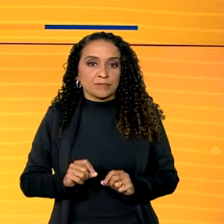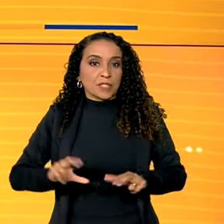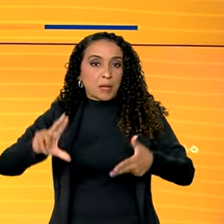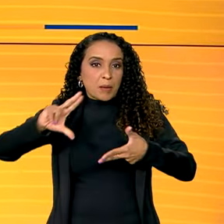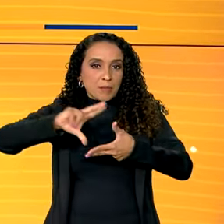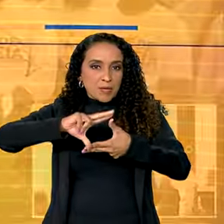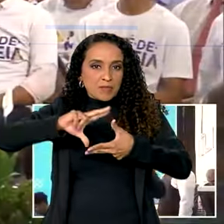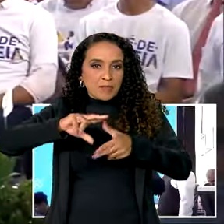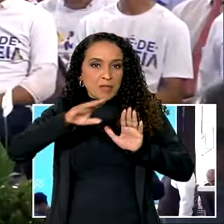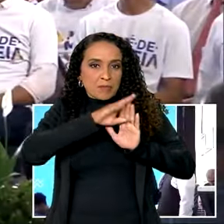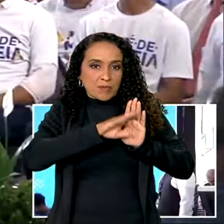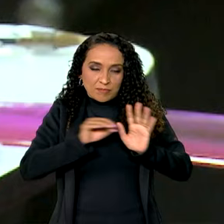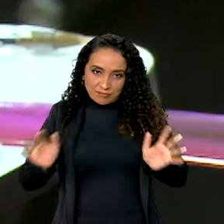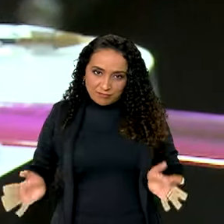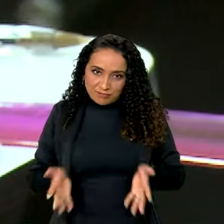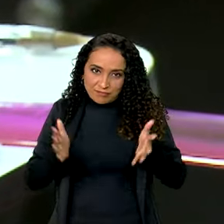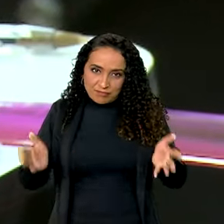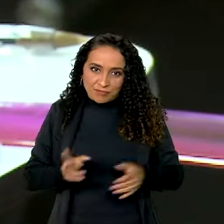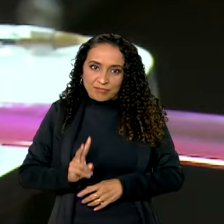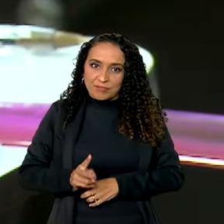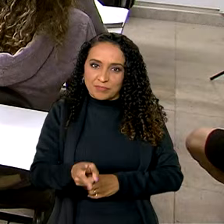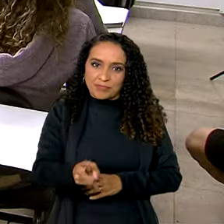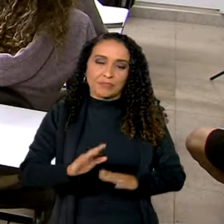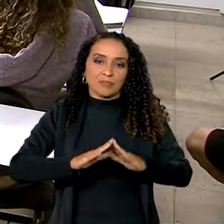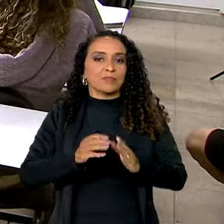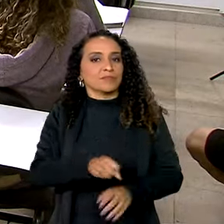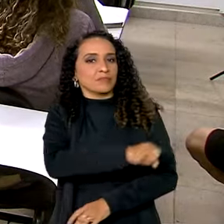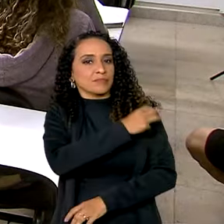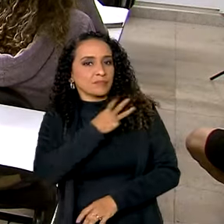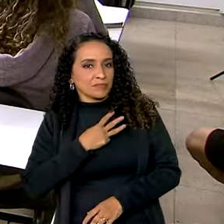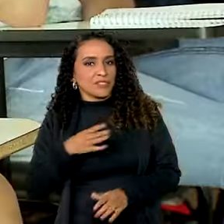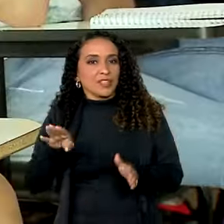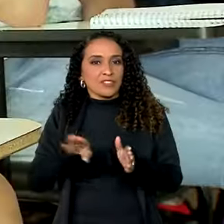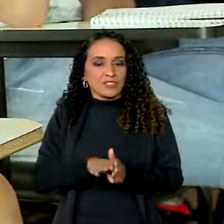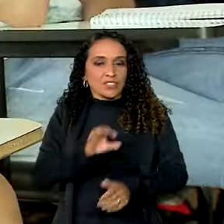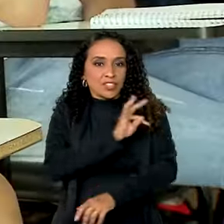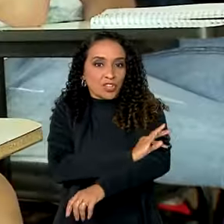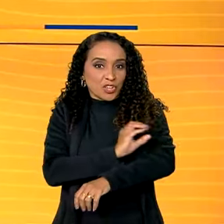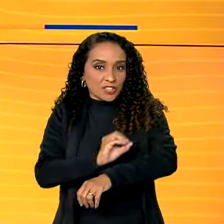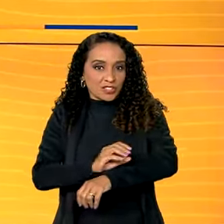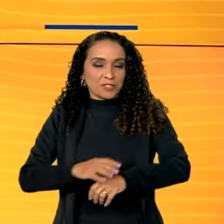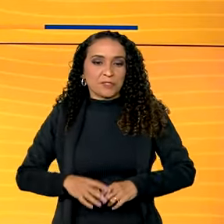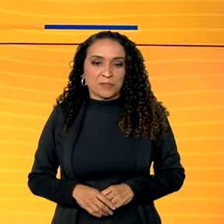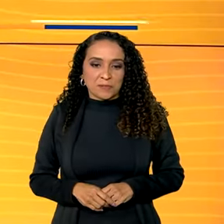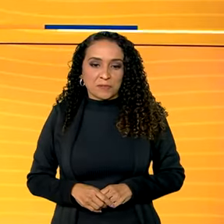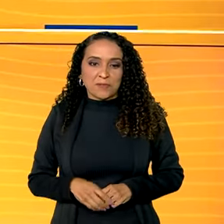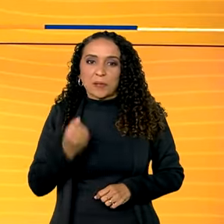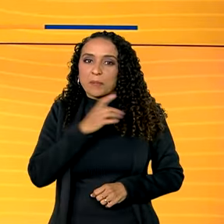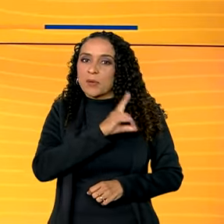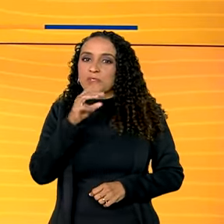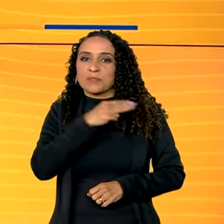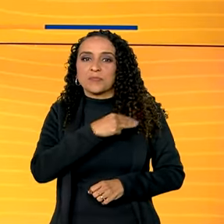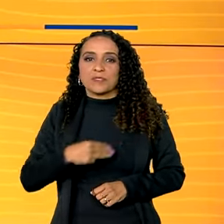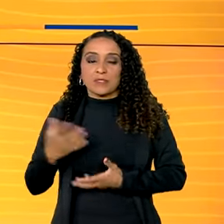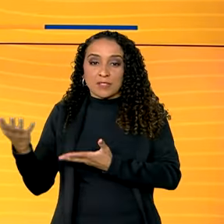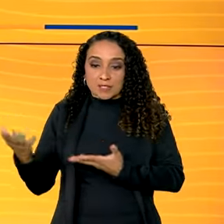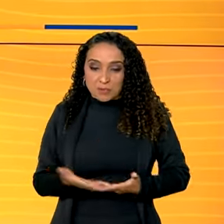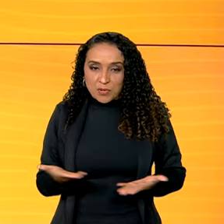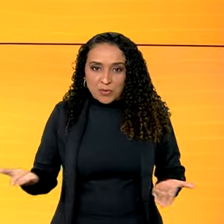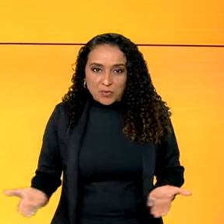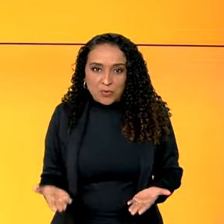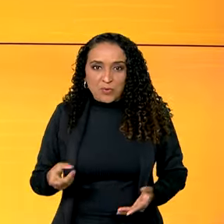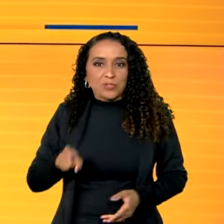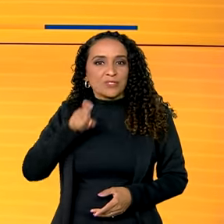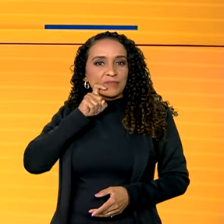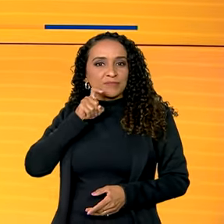Pé de meia. Programa de incentivo à permanência do ensino médio chega a Tocantins. E o Bom Dia Ministro recebeu hoje